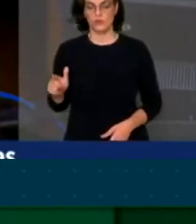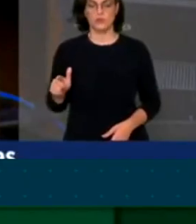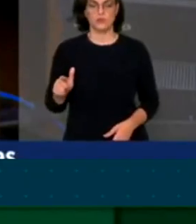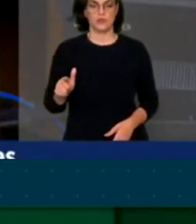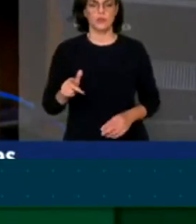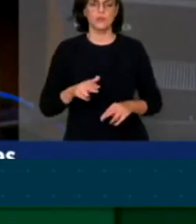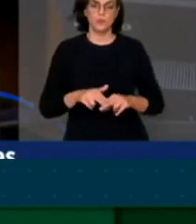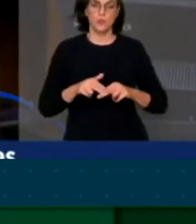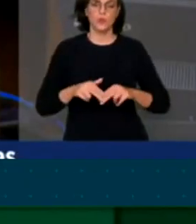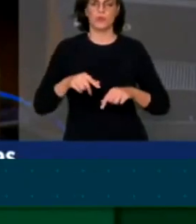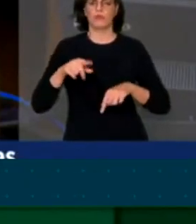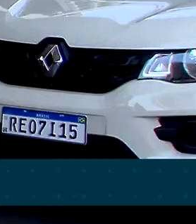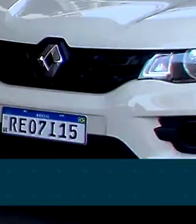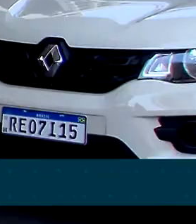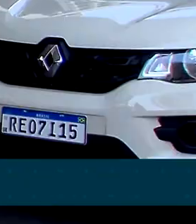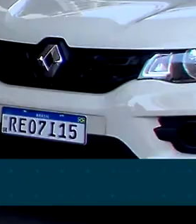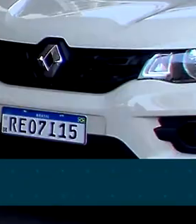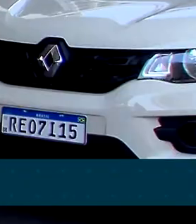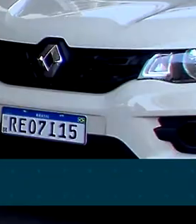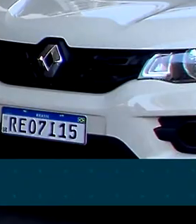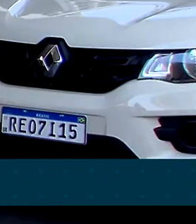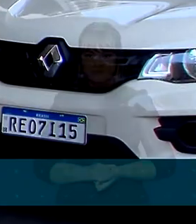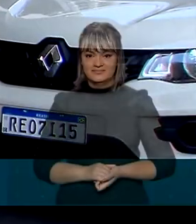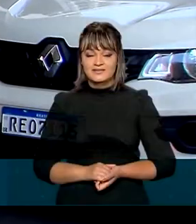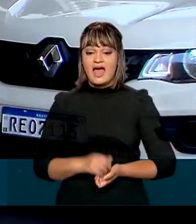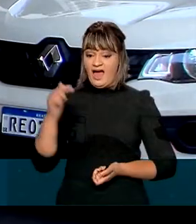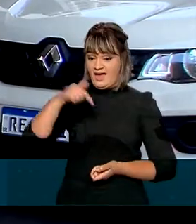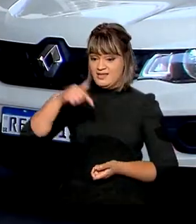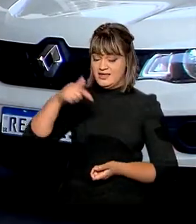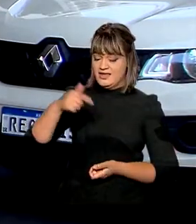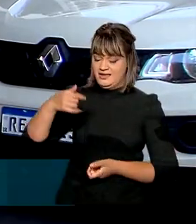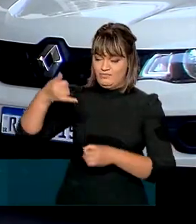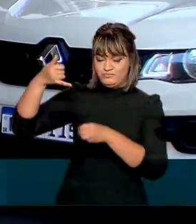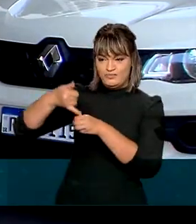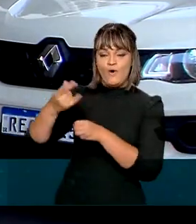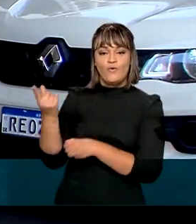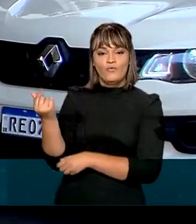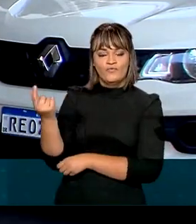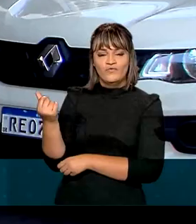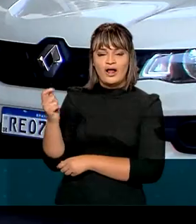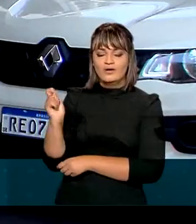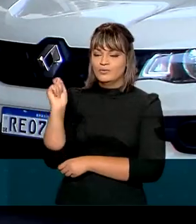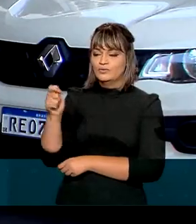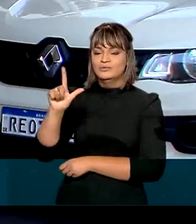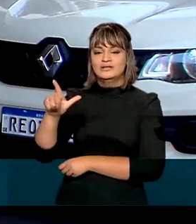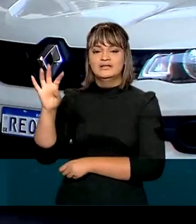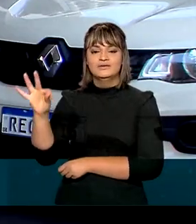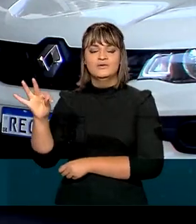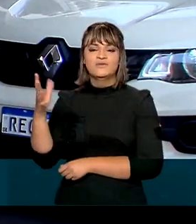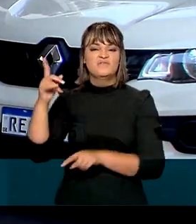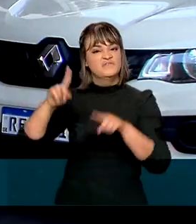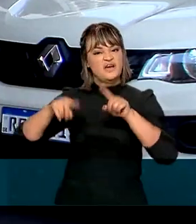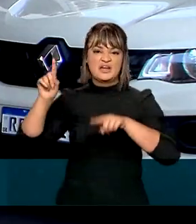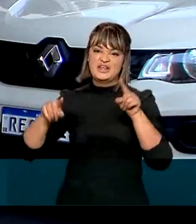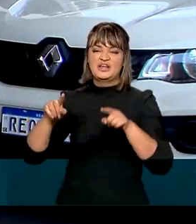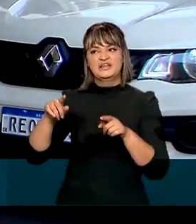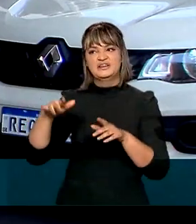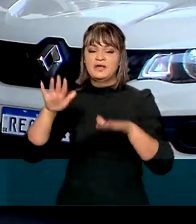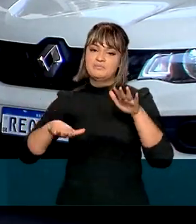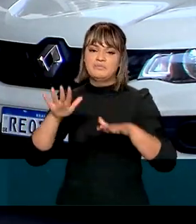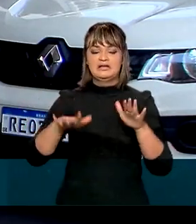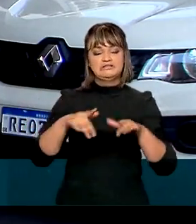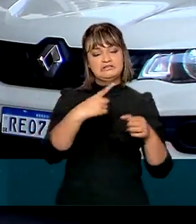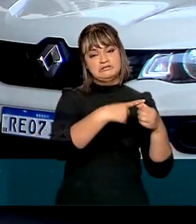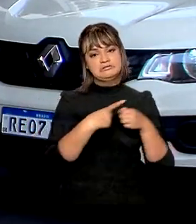volatilidade no preço do combustível. Aqui na bomba de combustíveis, o valor cobrado do consumidor varia em cada